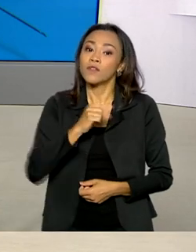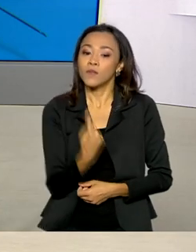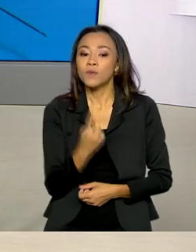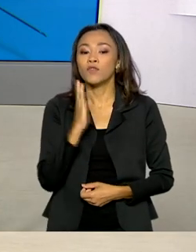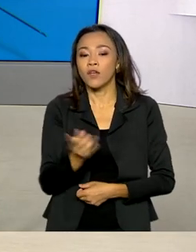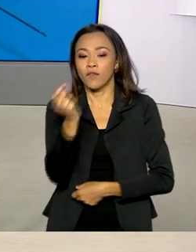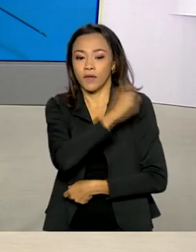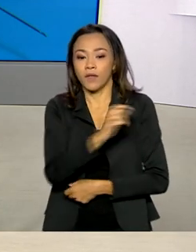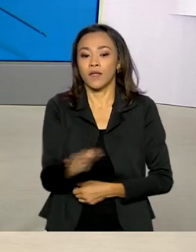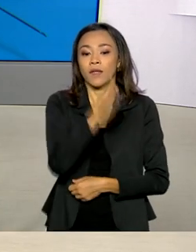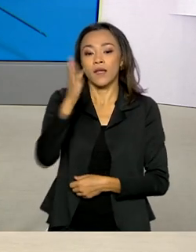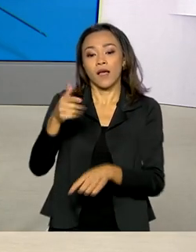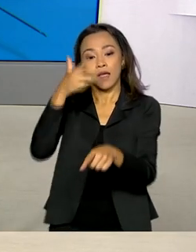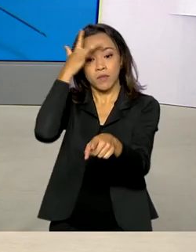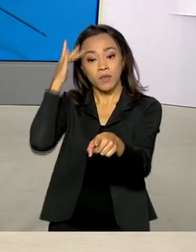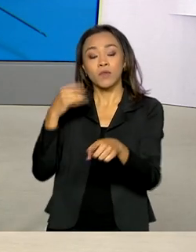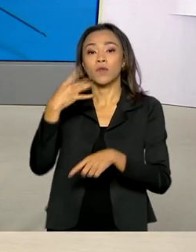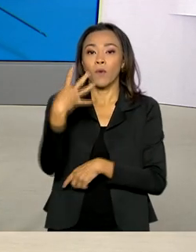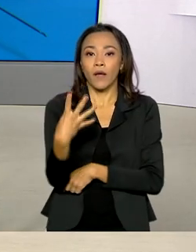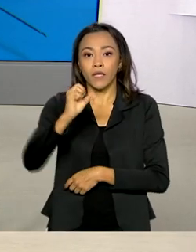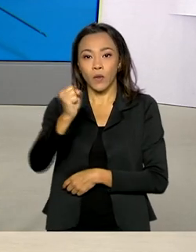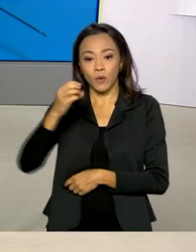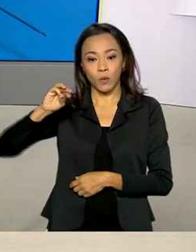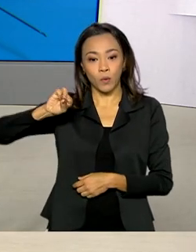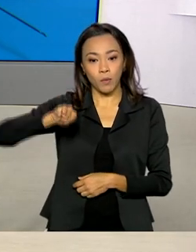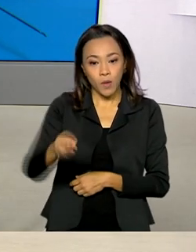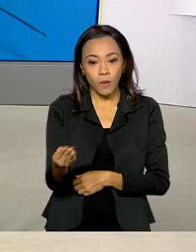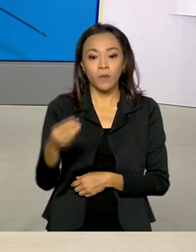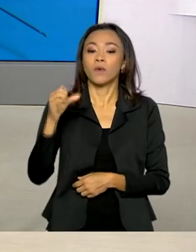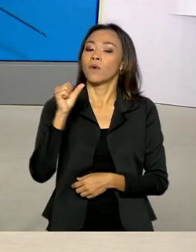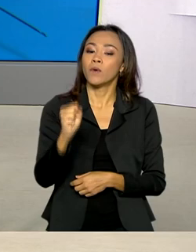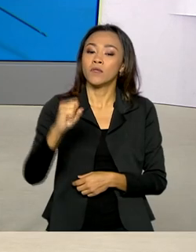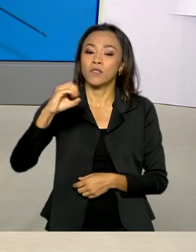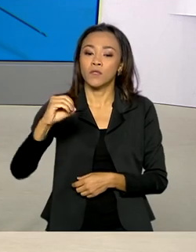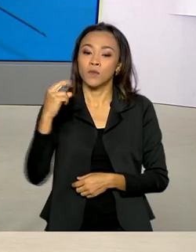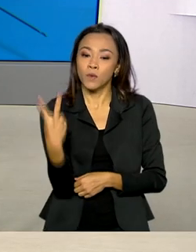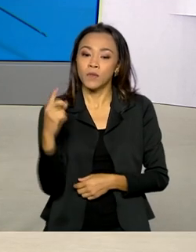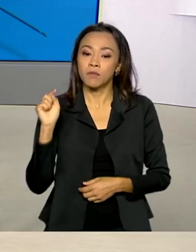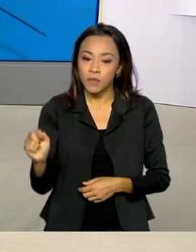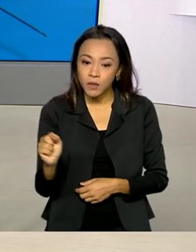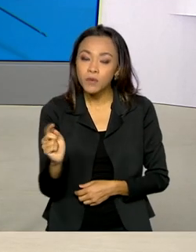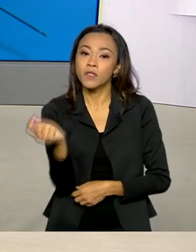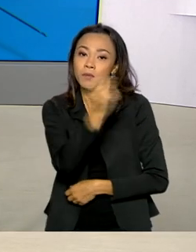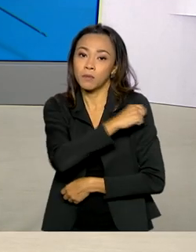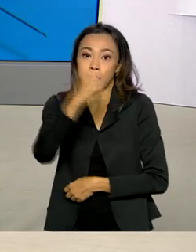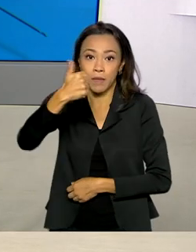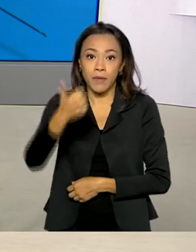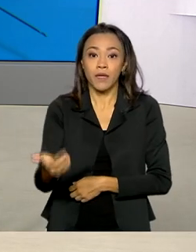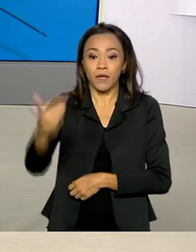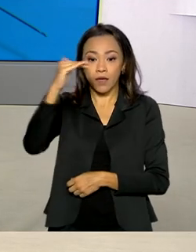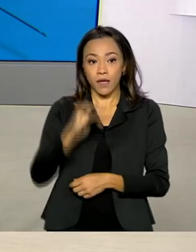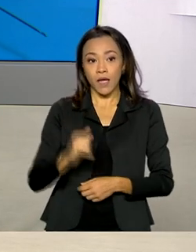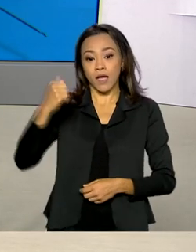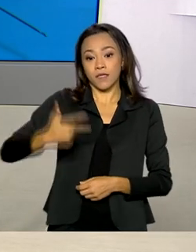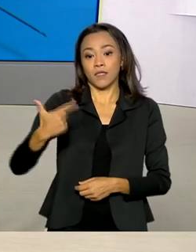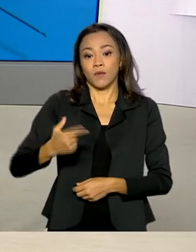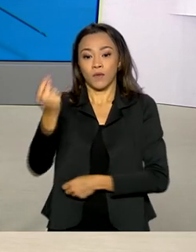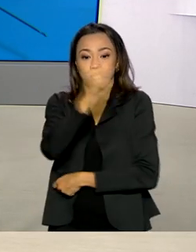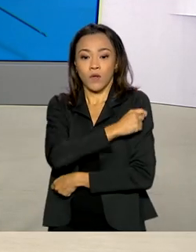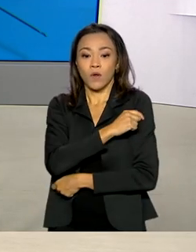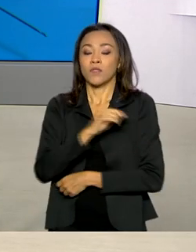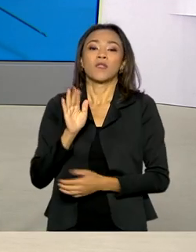dose da vacina ultrapassam 48 milhões 802 mil e as pessoas que tomaram as duas doses da vacina